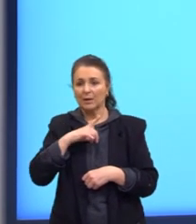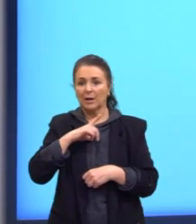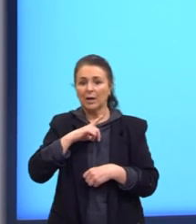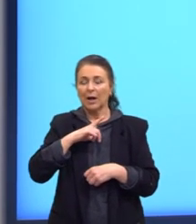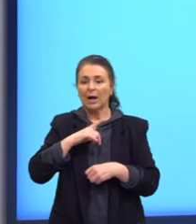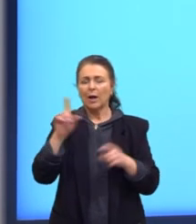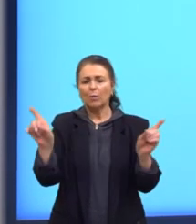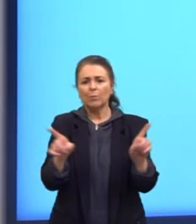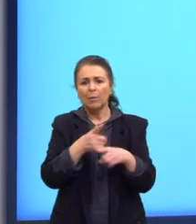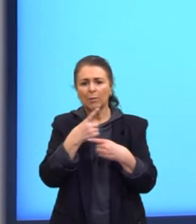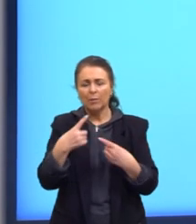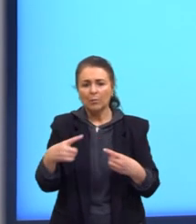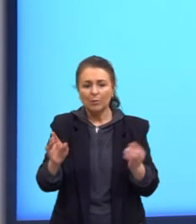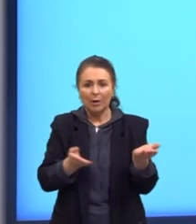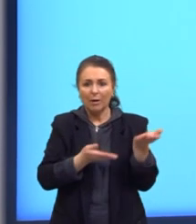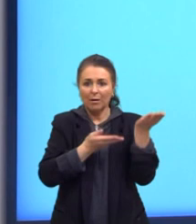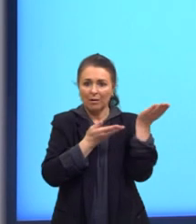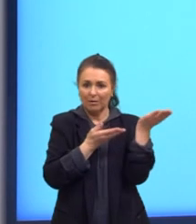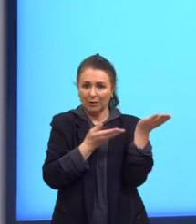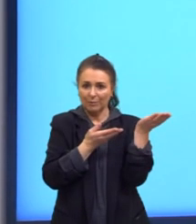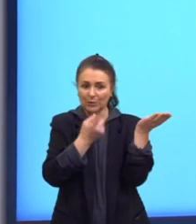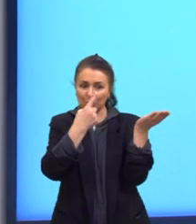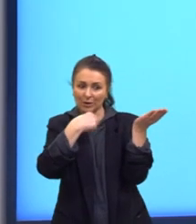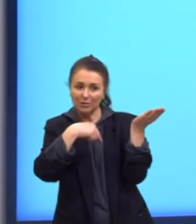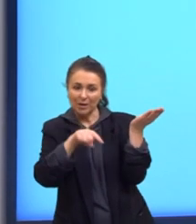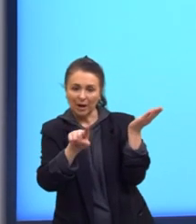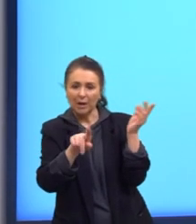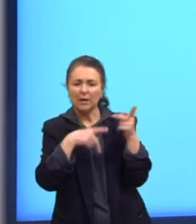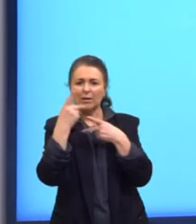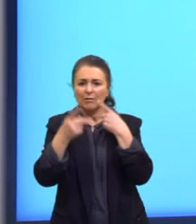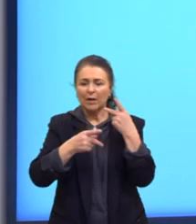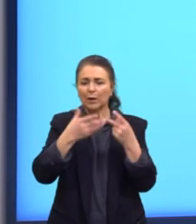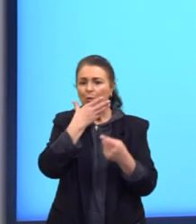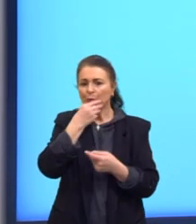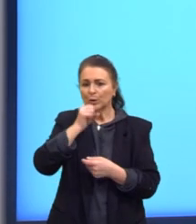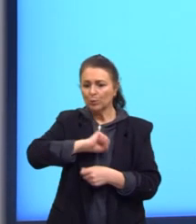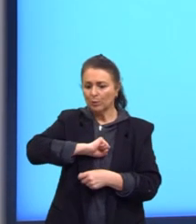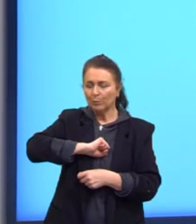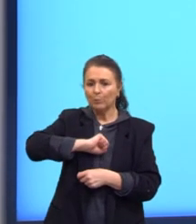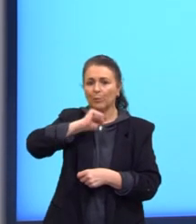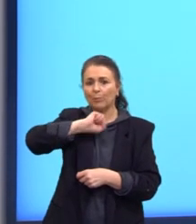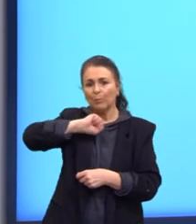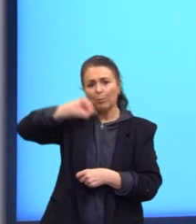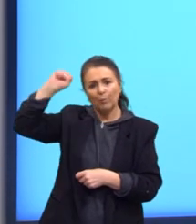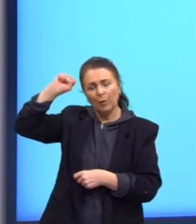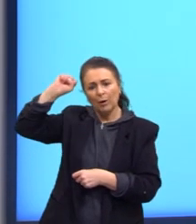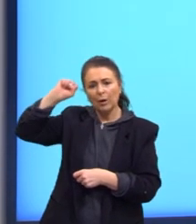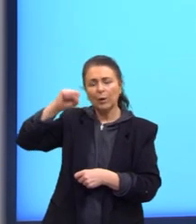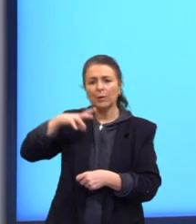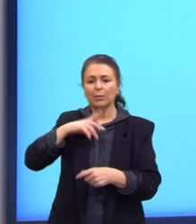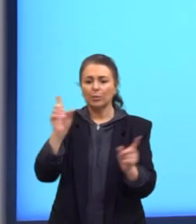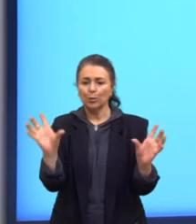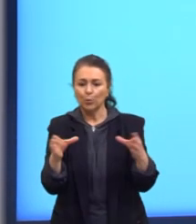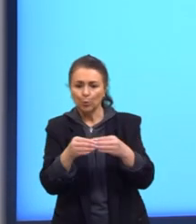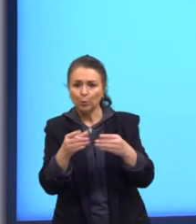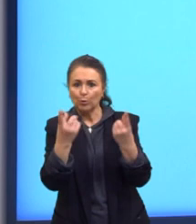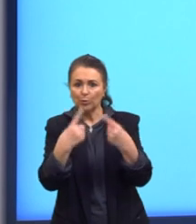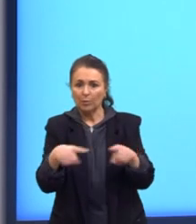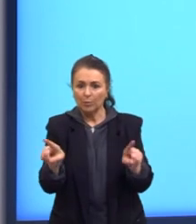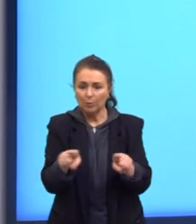que é uma música que fala sobre uma situação de suicídio de um moço da banda dela. E ela faz uma analogia à morte